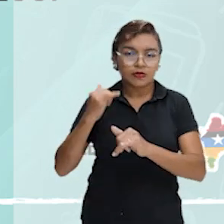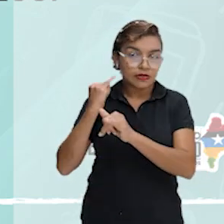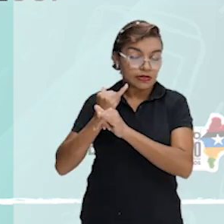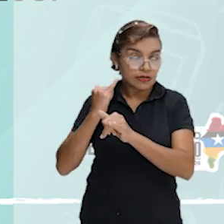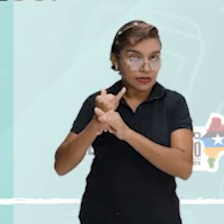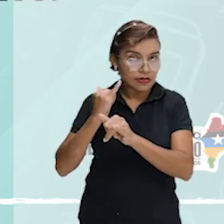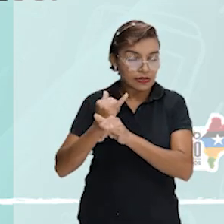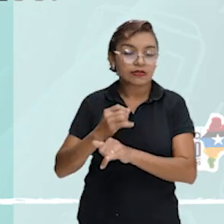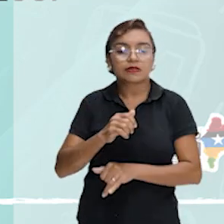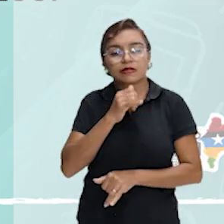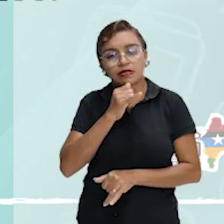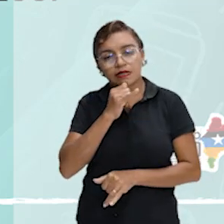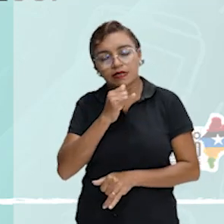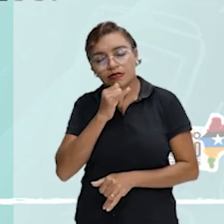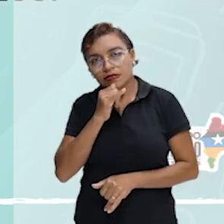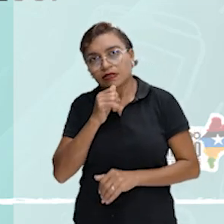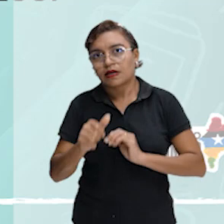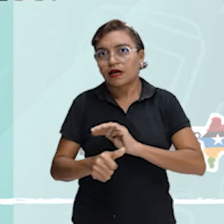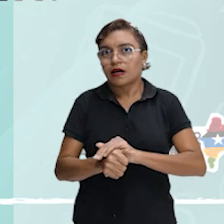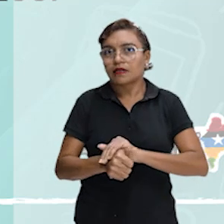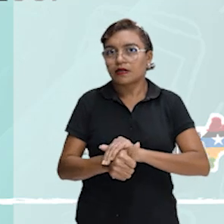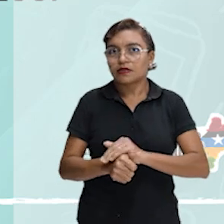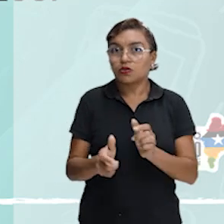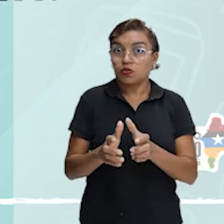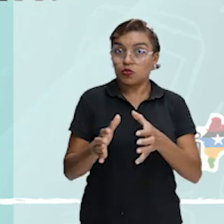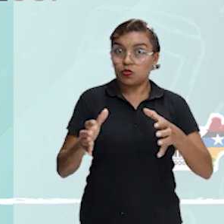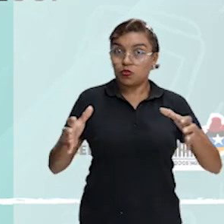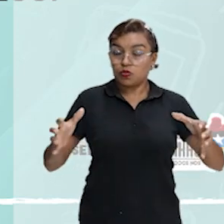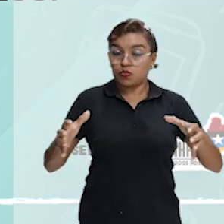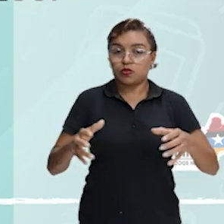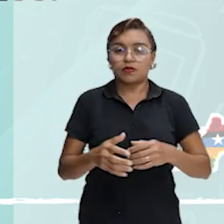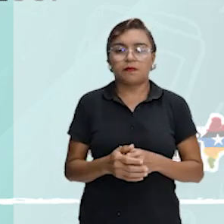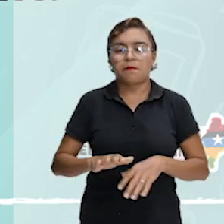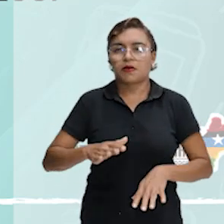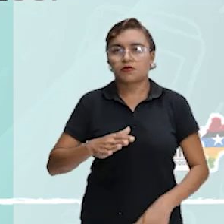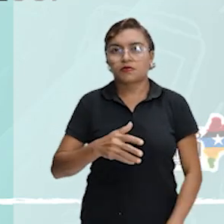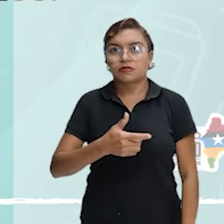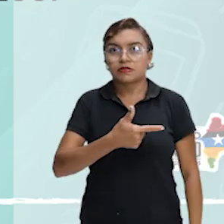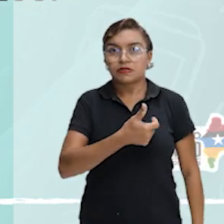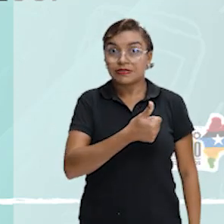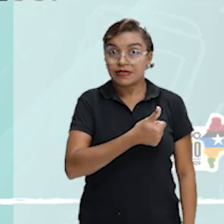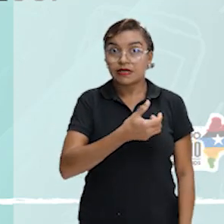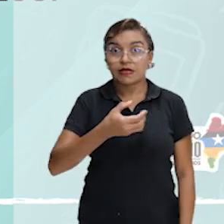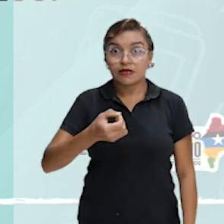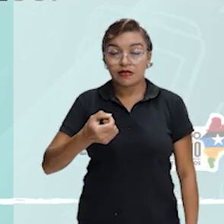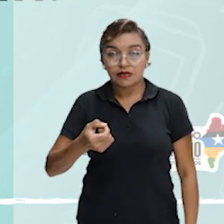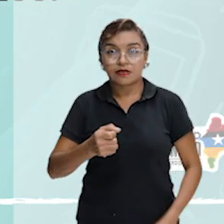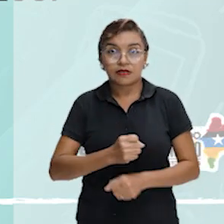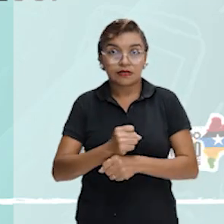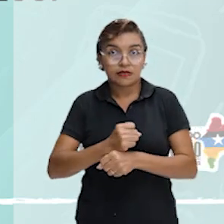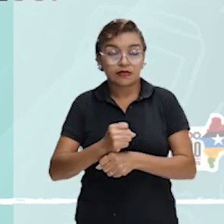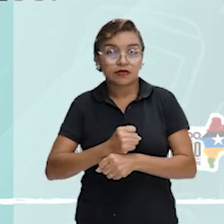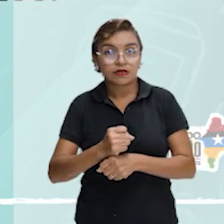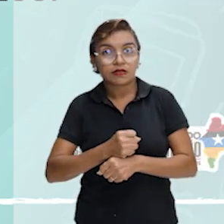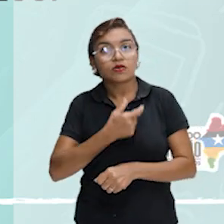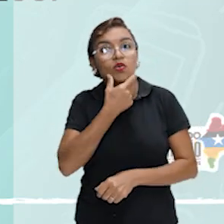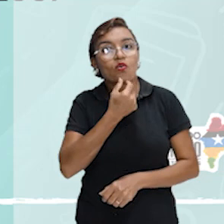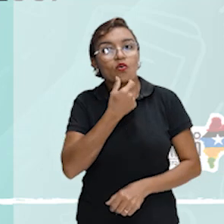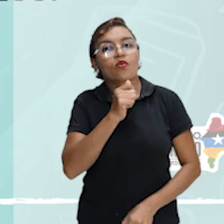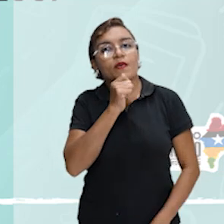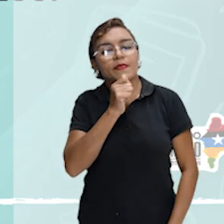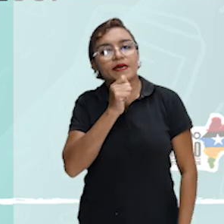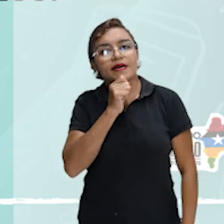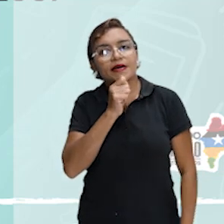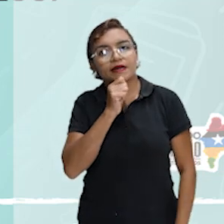viva, a tartaruga gigante que por mais de 100 anos fora identificada como macho, era